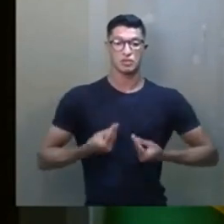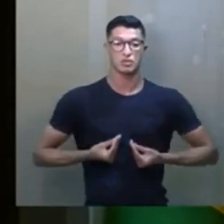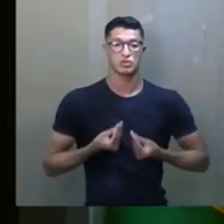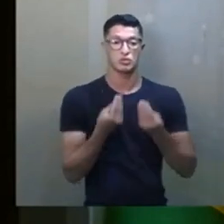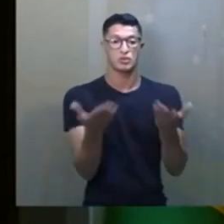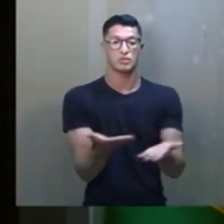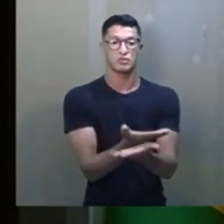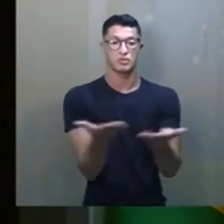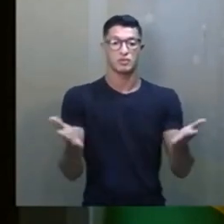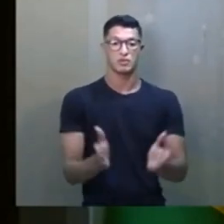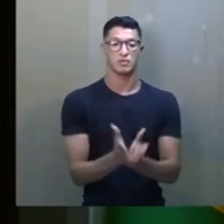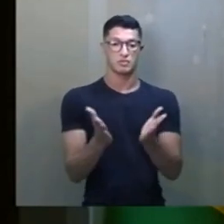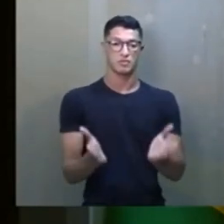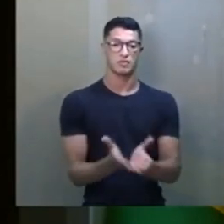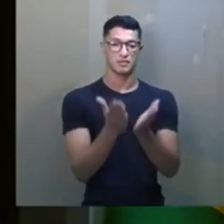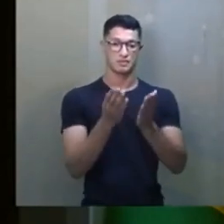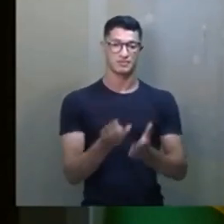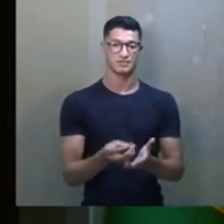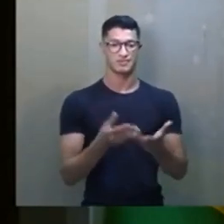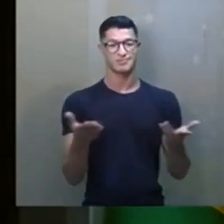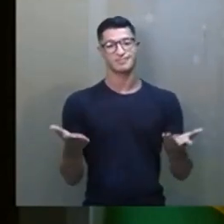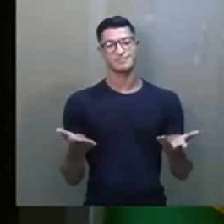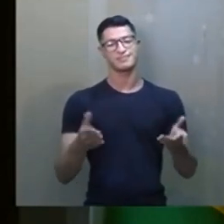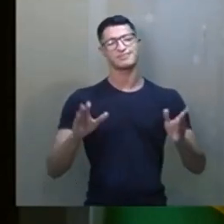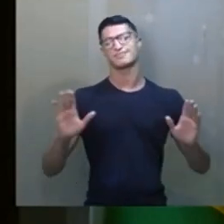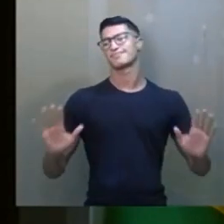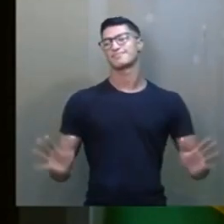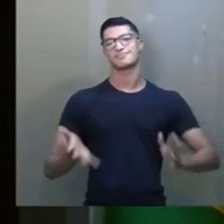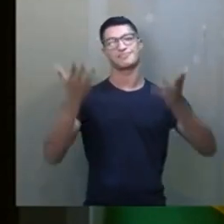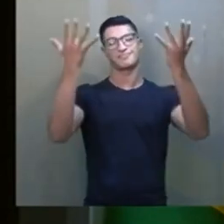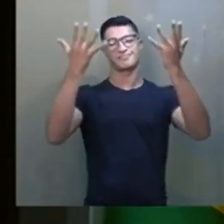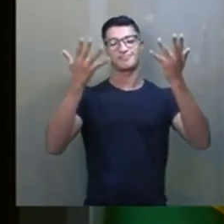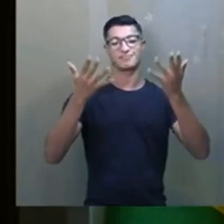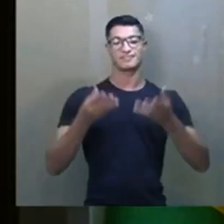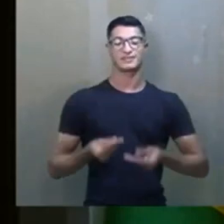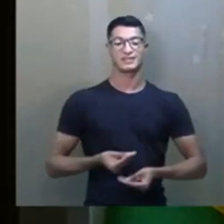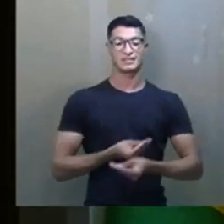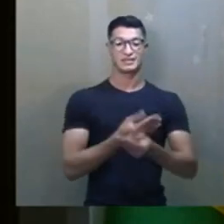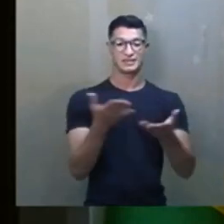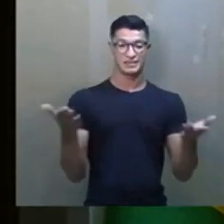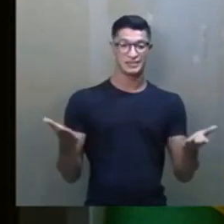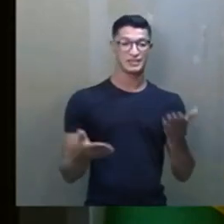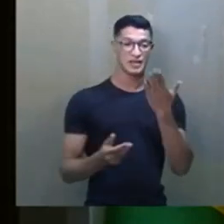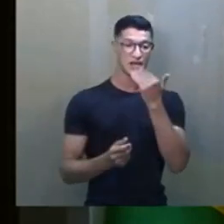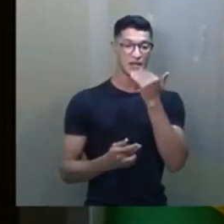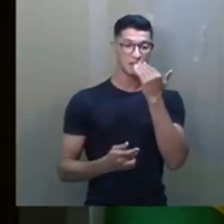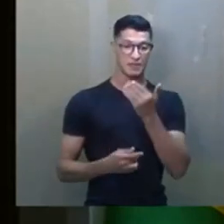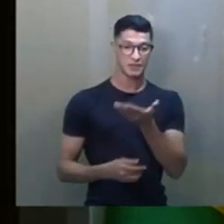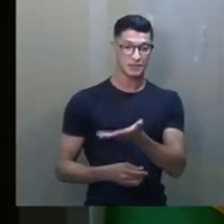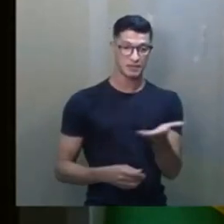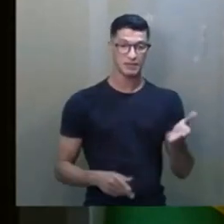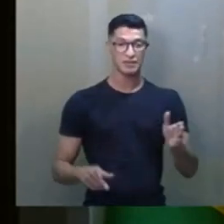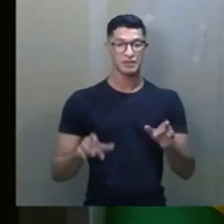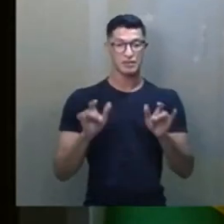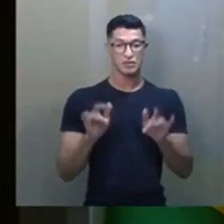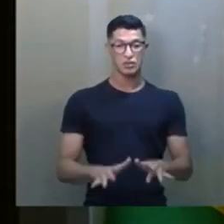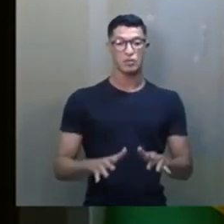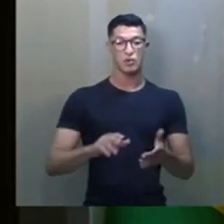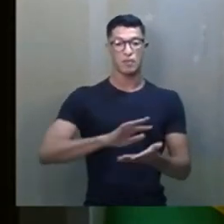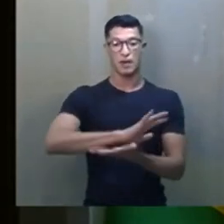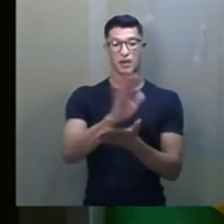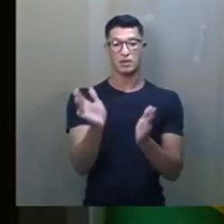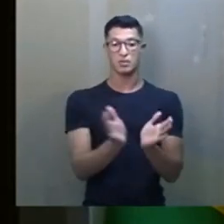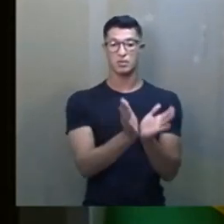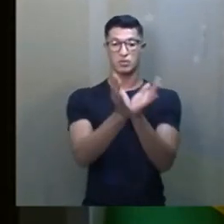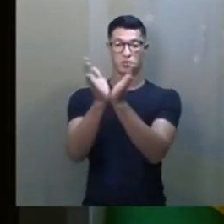para os seus pobres. E aí, aquela festa. Distribuíram os alimentos ali, ainda sobrou para muitos outros grupos